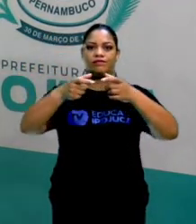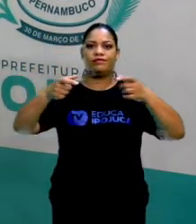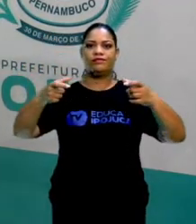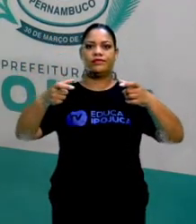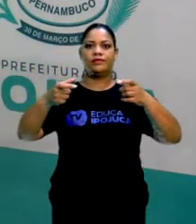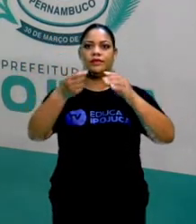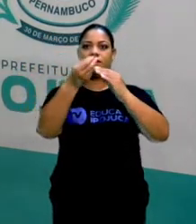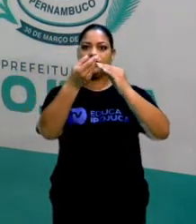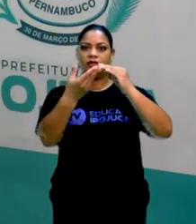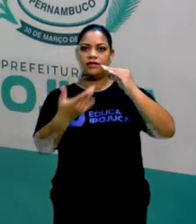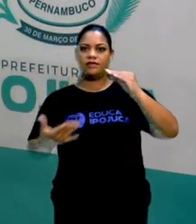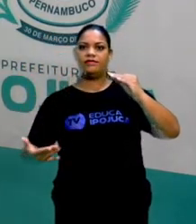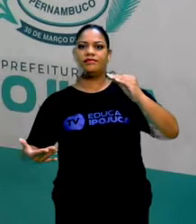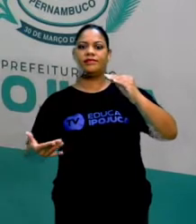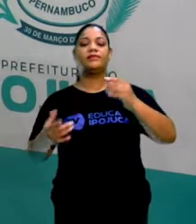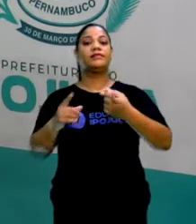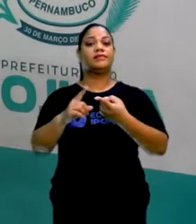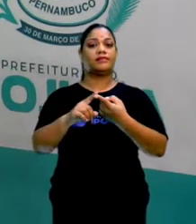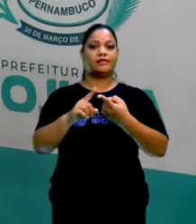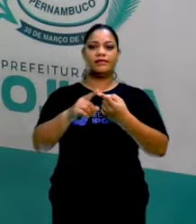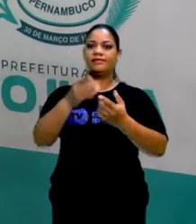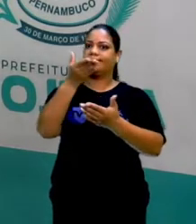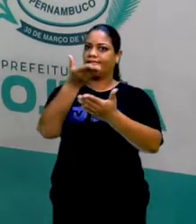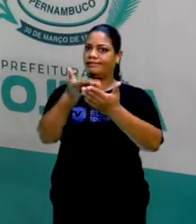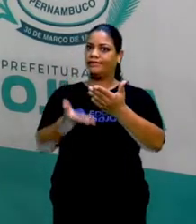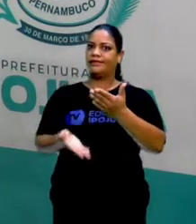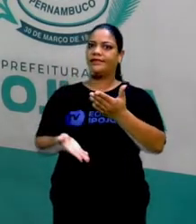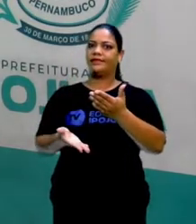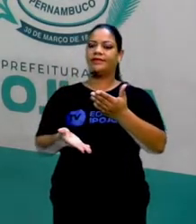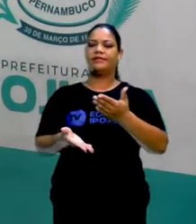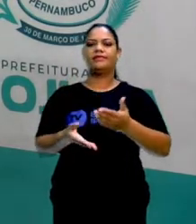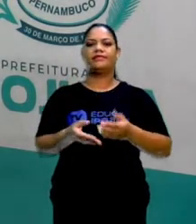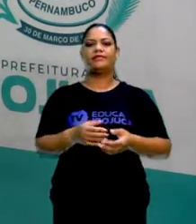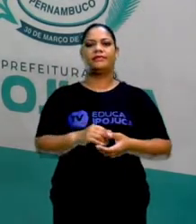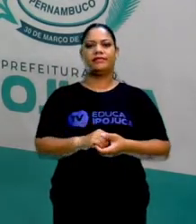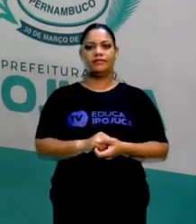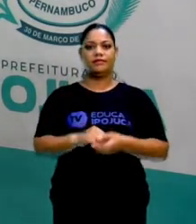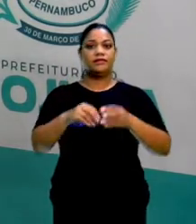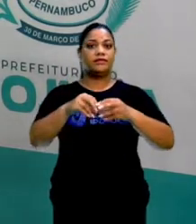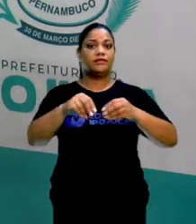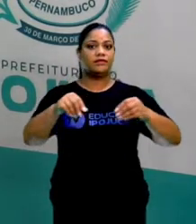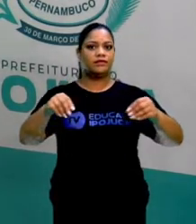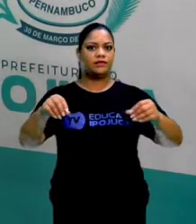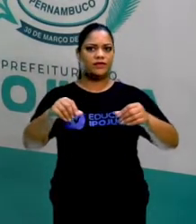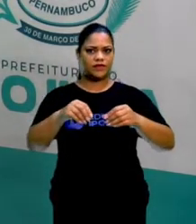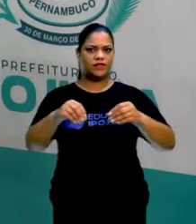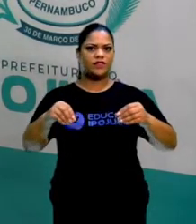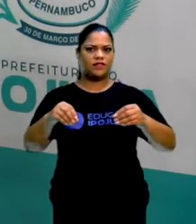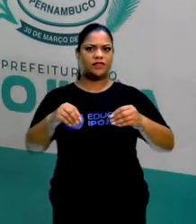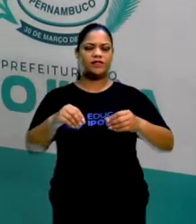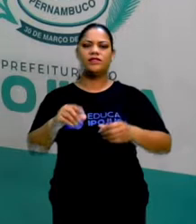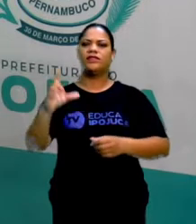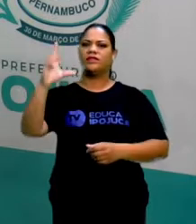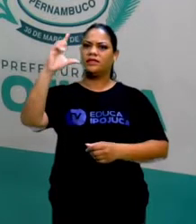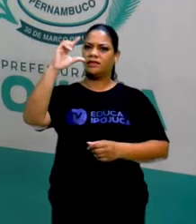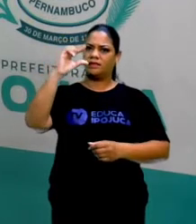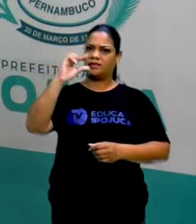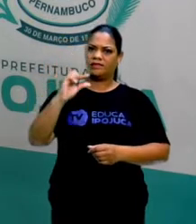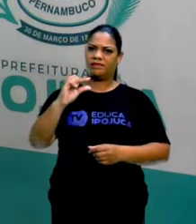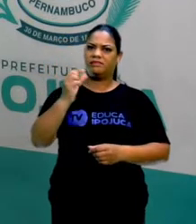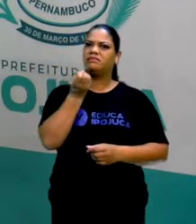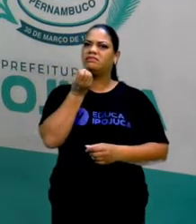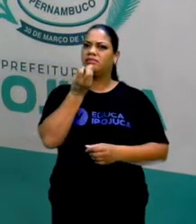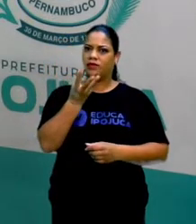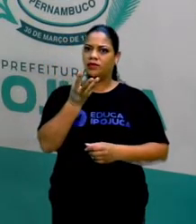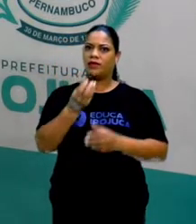E isso também vai levar a uma perda de fertilidade. A terra vai ficar menos fértil.